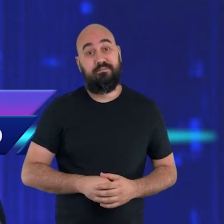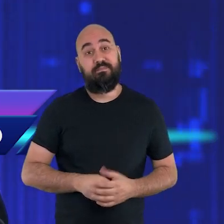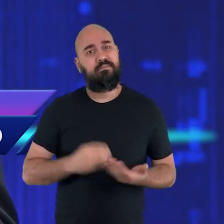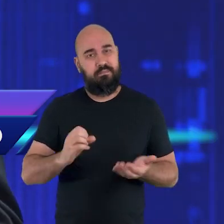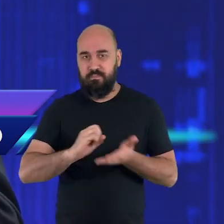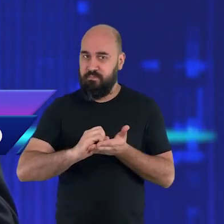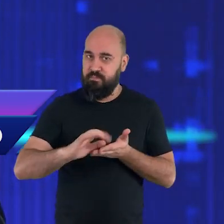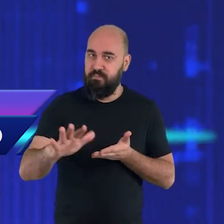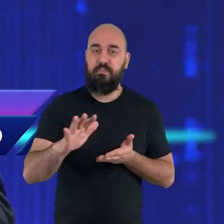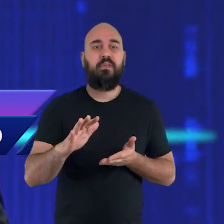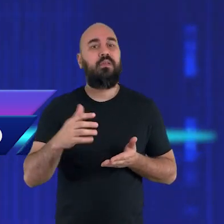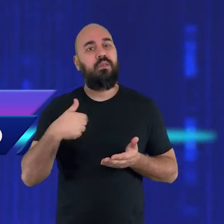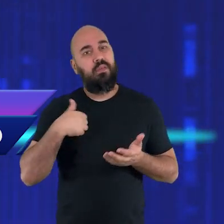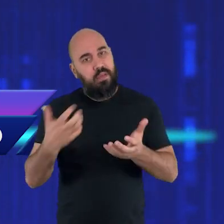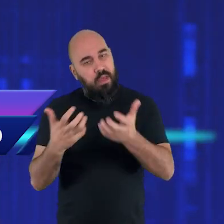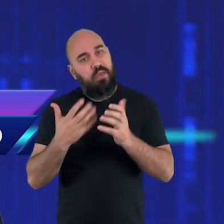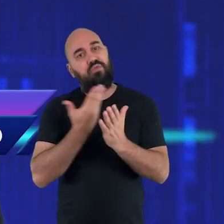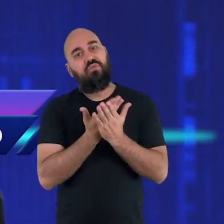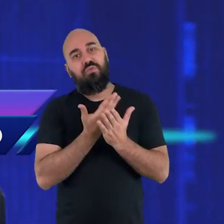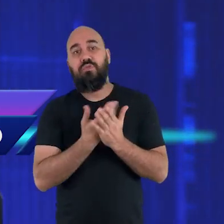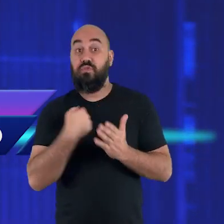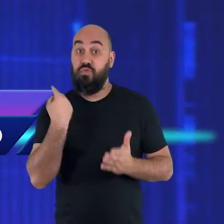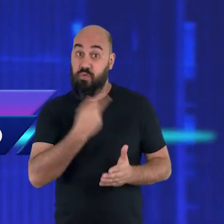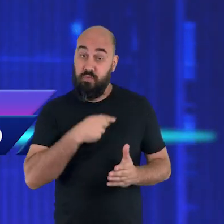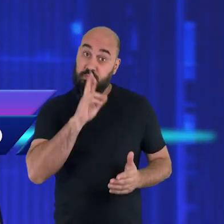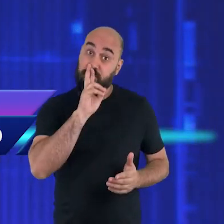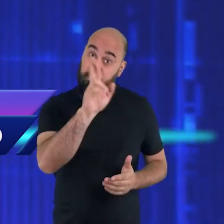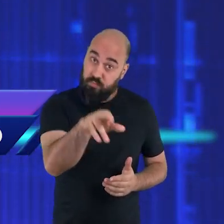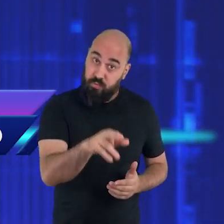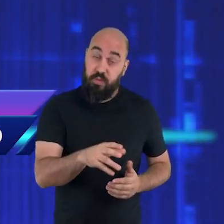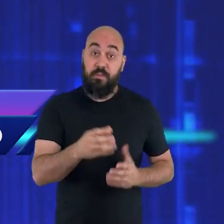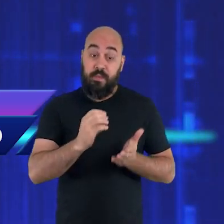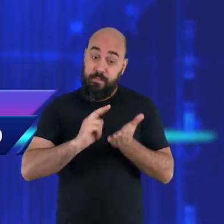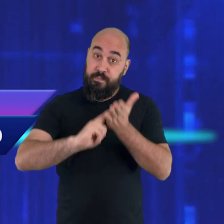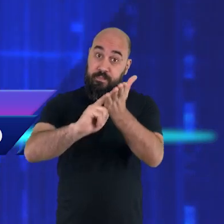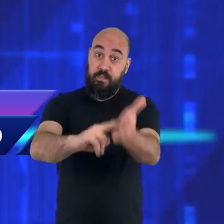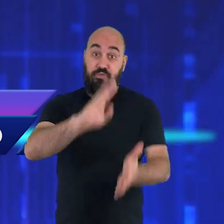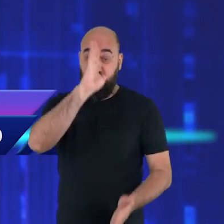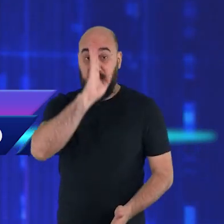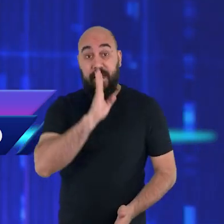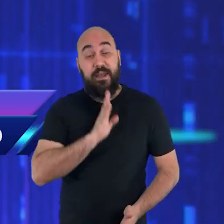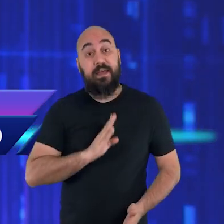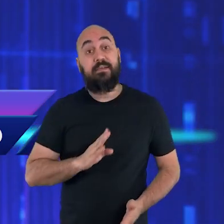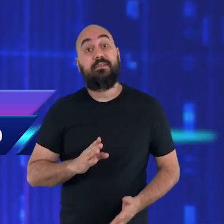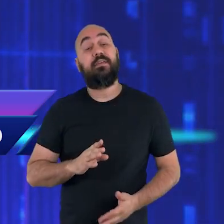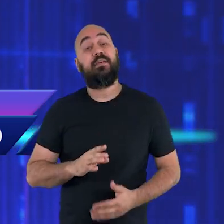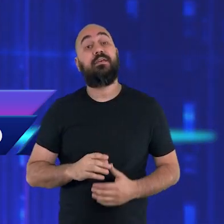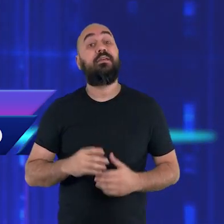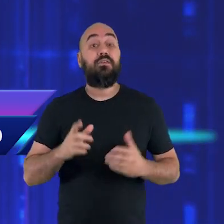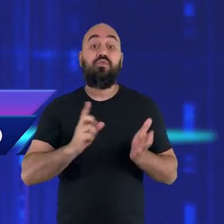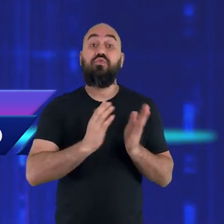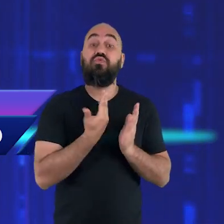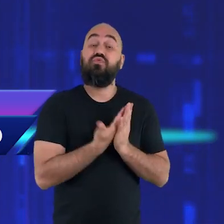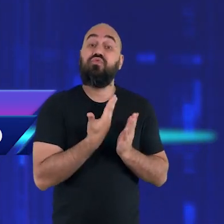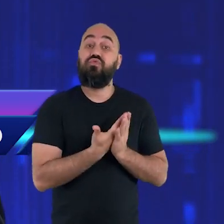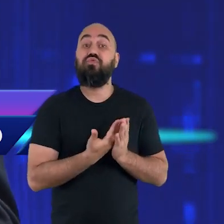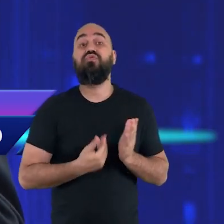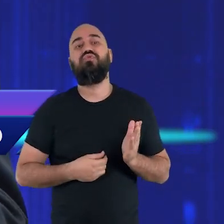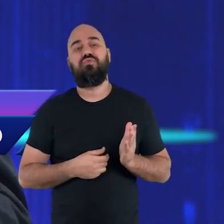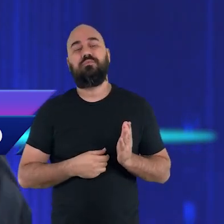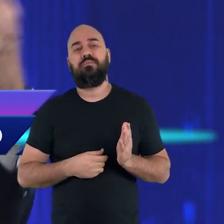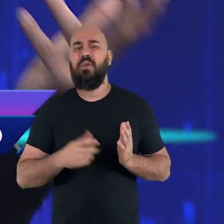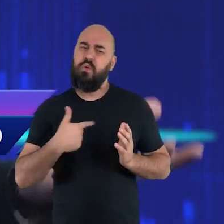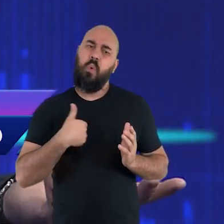É só enviar uma mensagem para nós que vamos lhe responder para enviar gratuitamente para você esse estudo